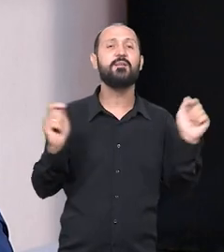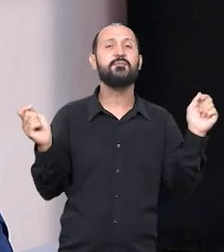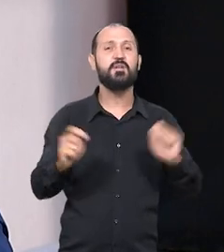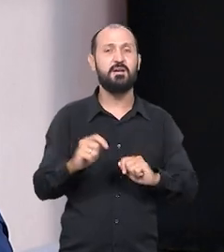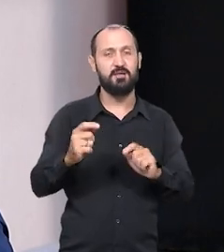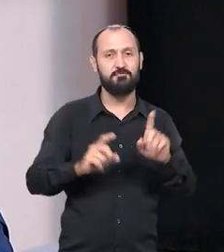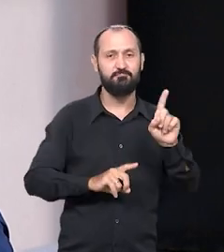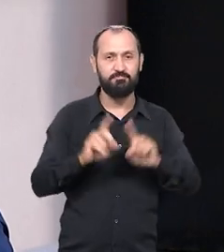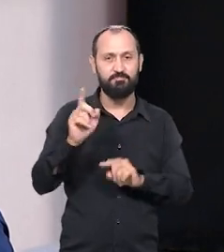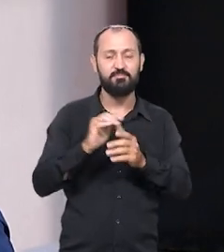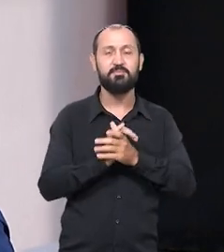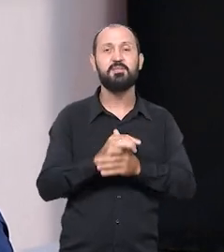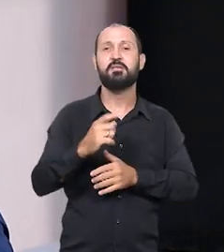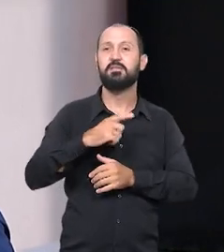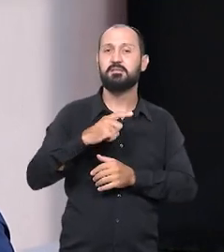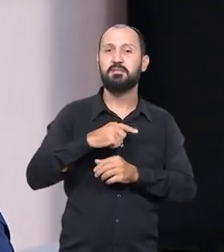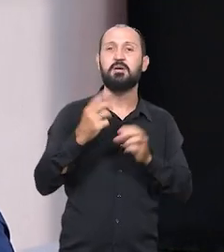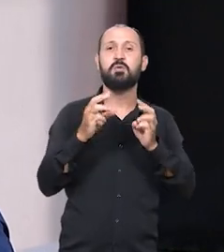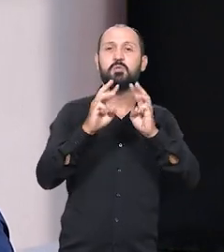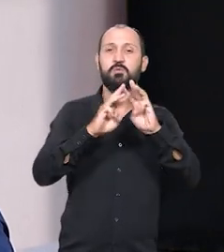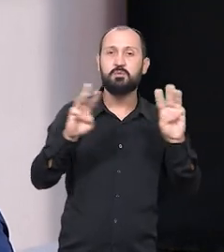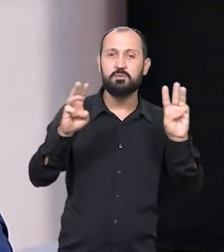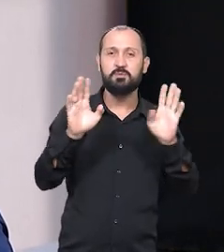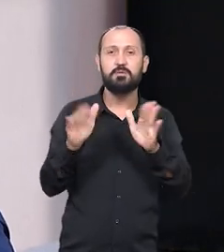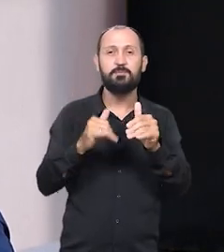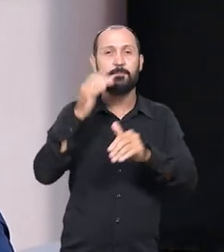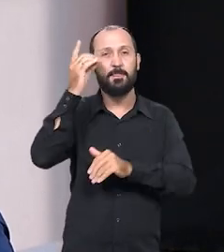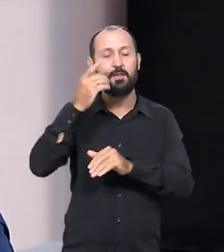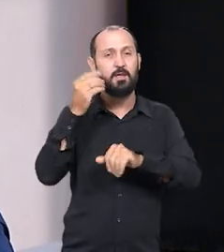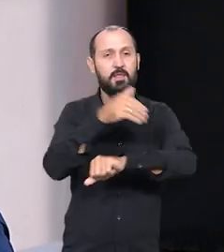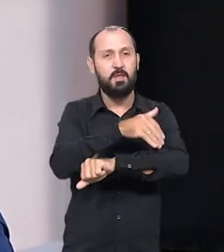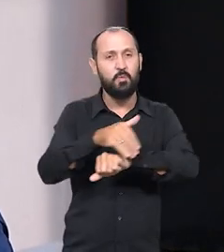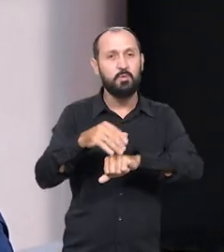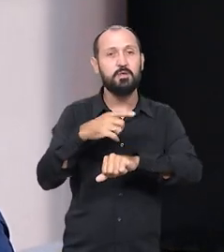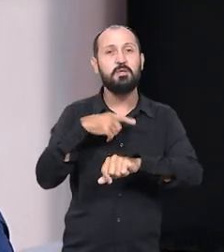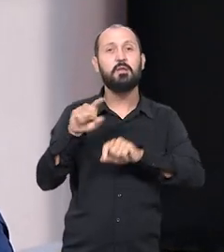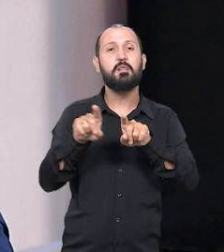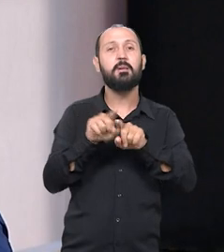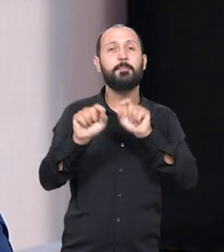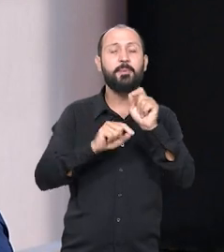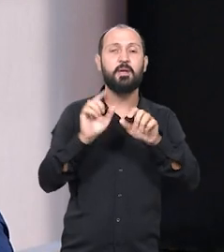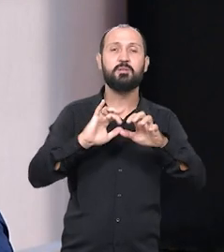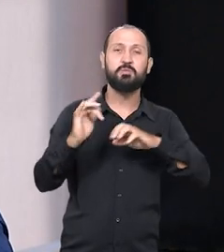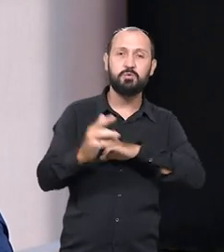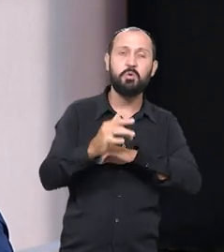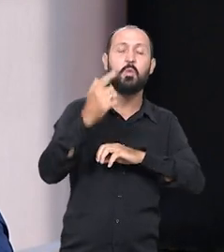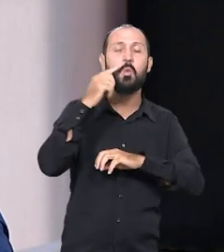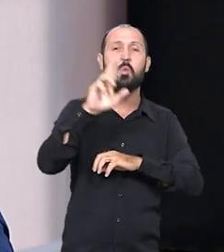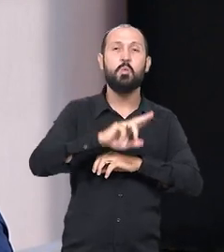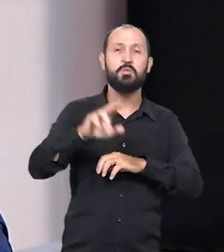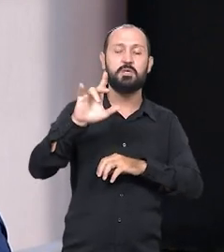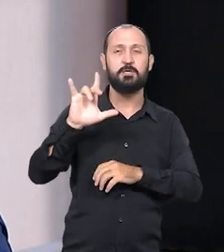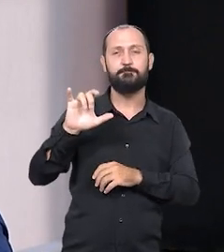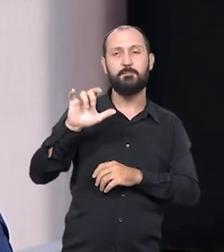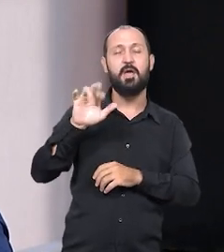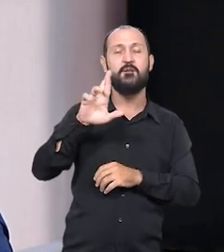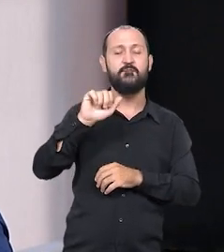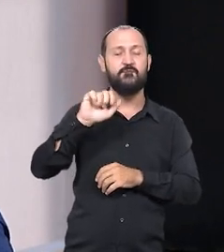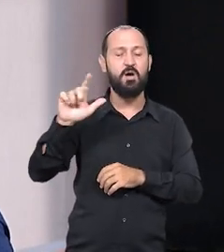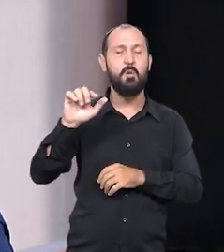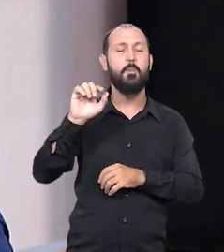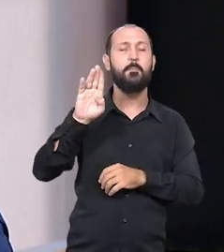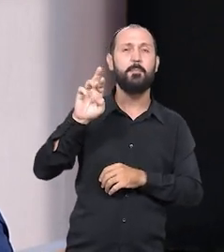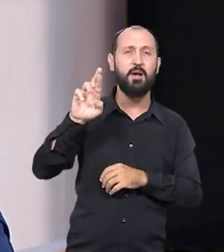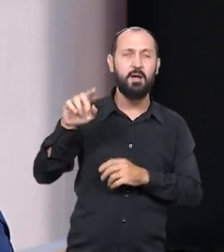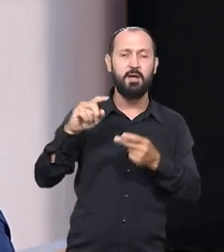uma eficácia maior. Então nós temos o nosso site, temos o gabinete itinerante nas ruas e temos também as redes sociais, através do meu Instagram, Rafael Tavares